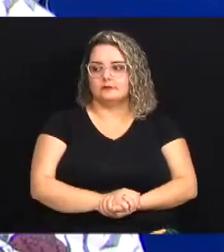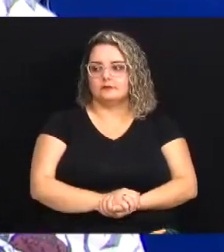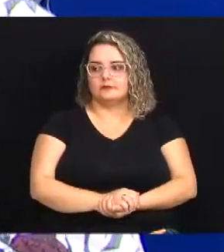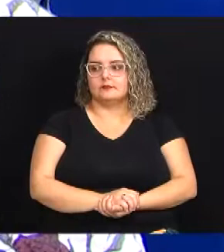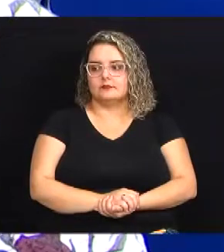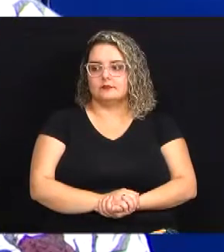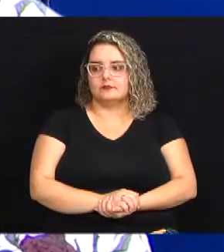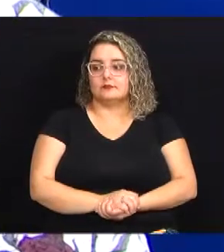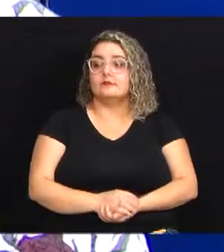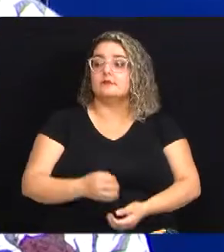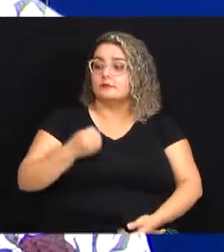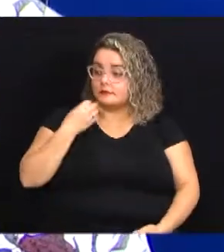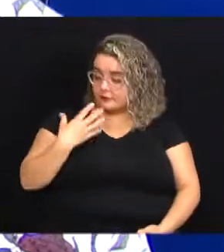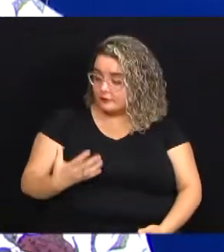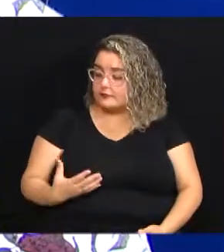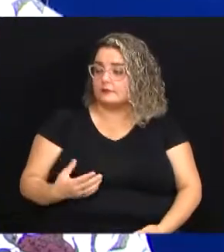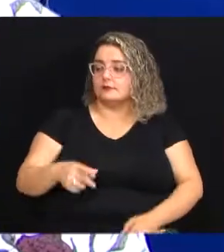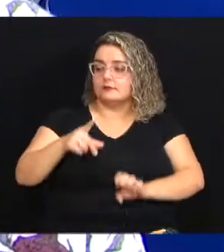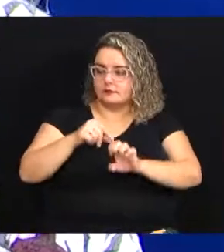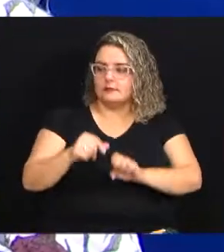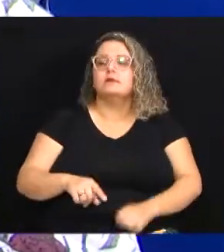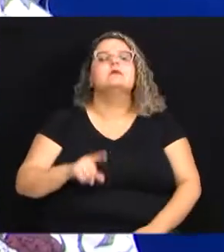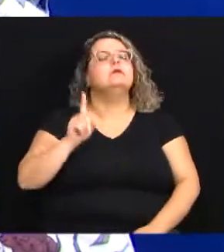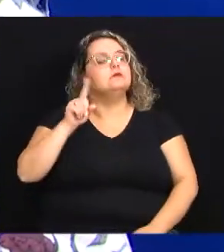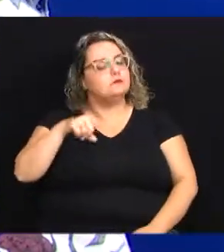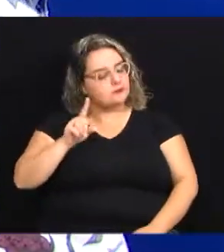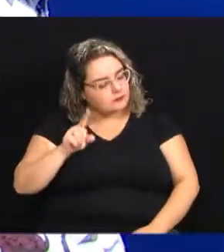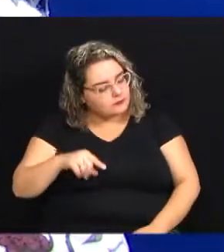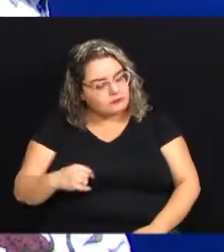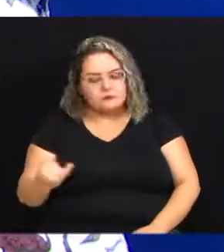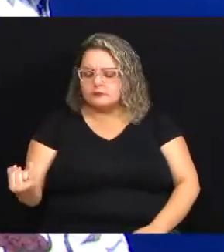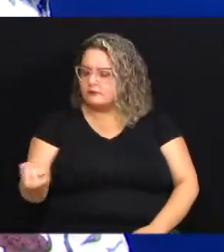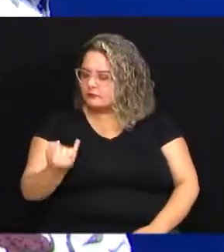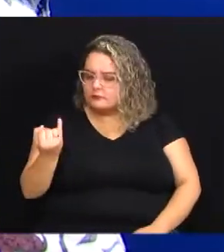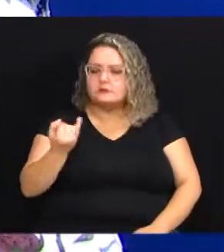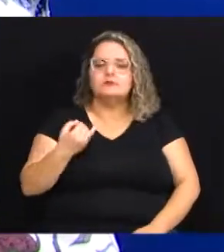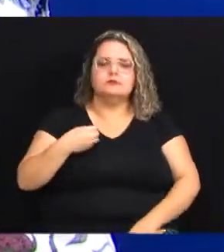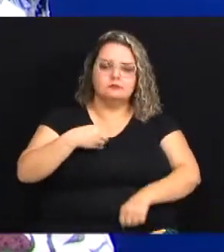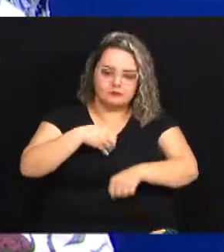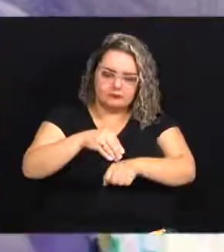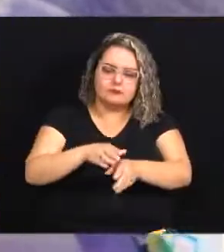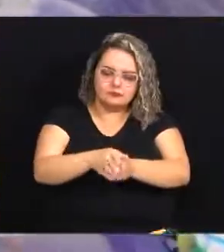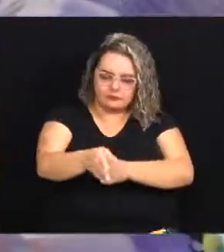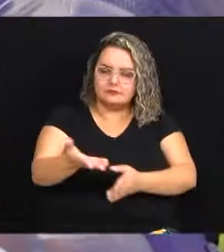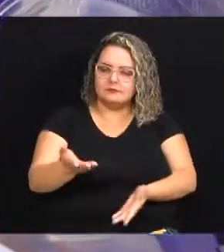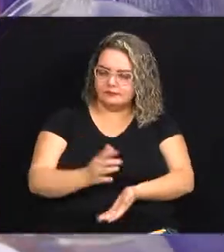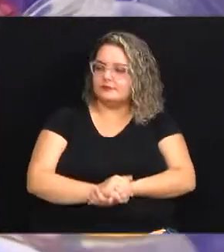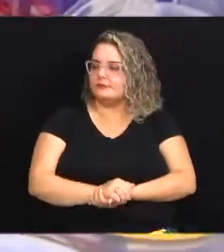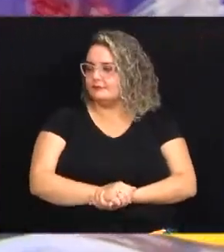vale a pena ser empreendedor? muito muito eu recomendo